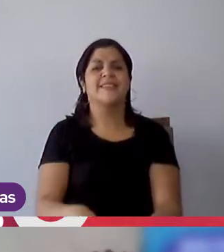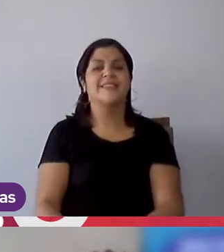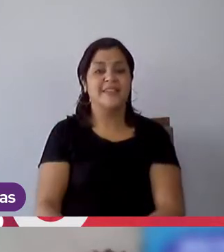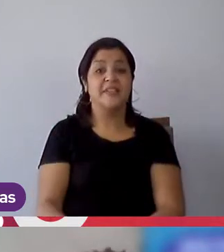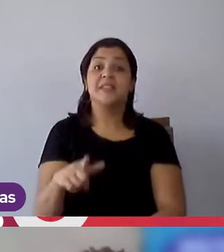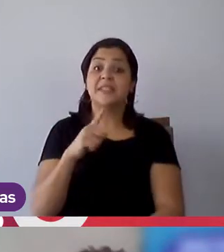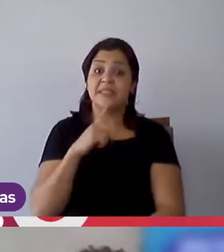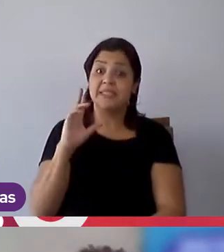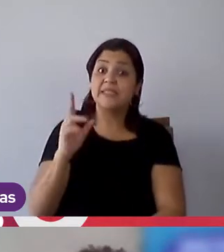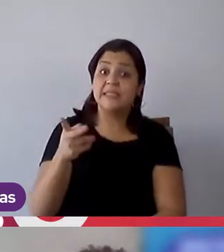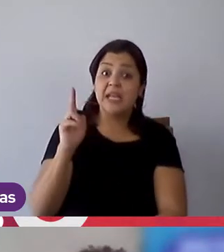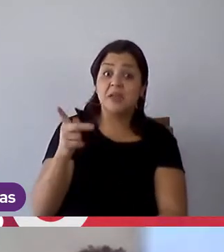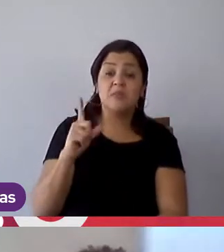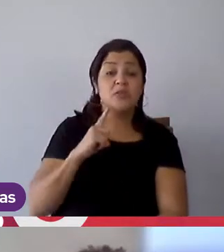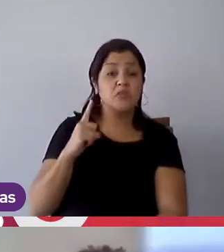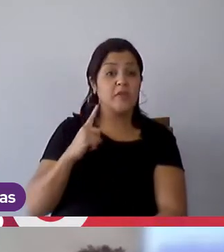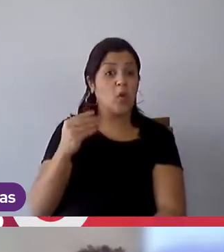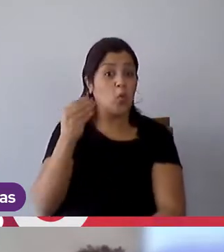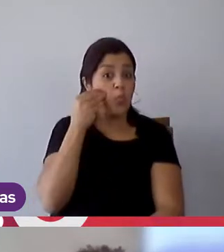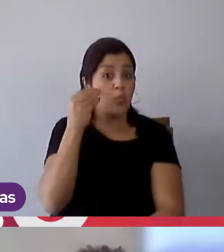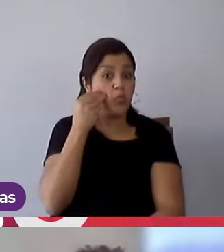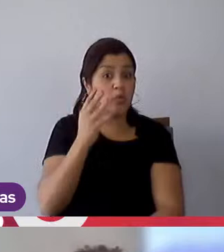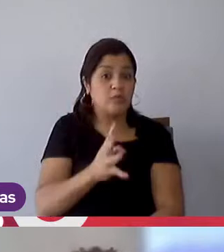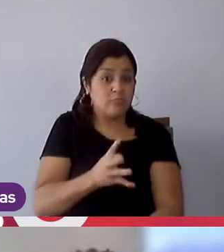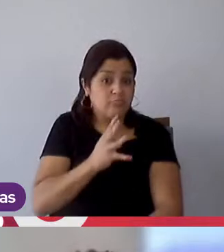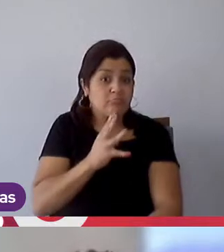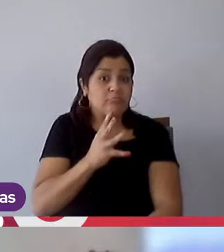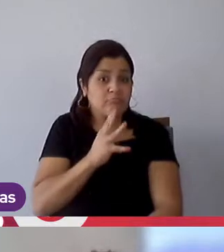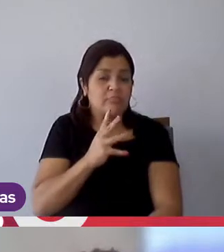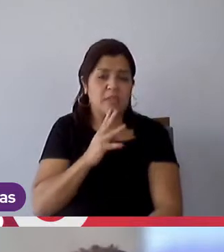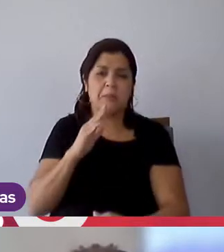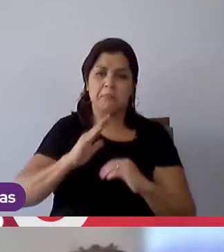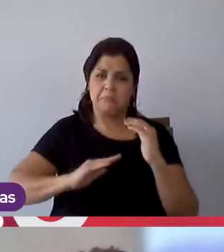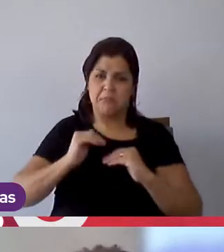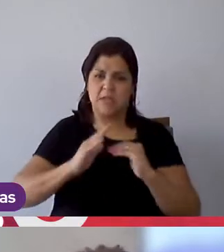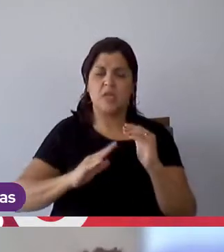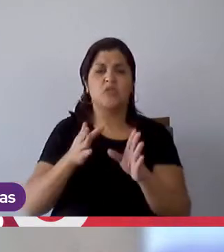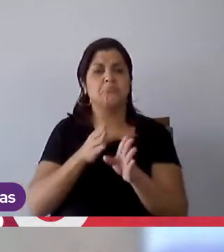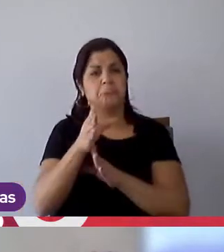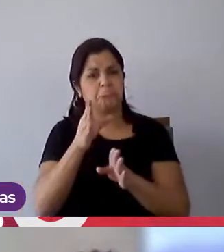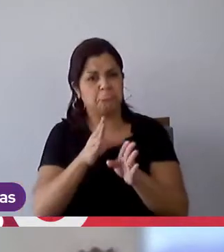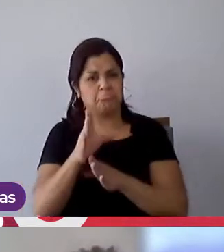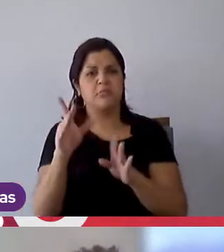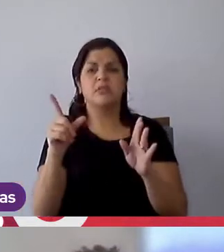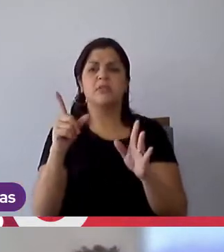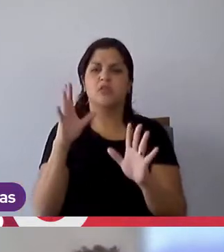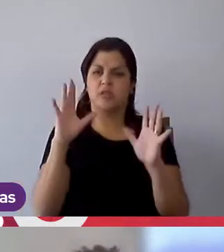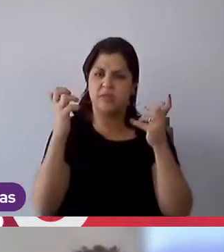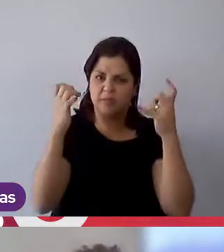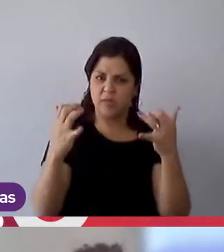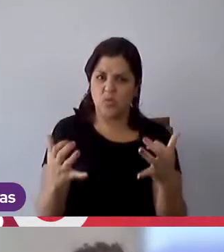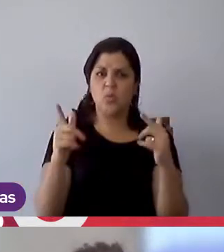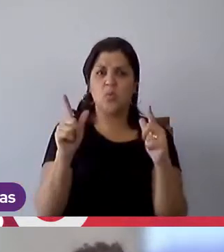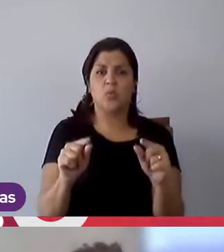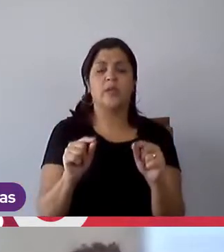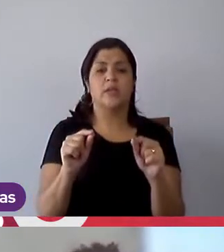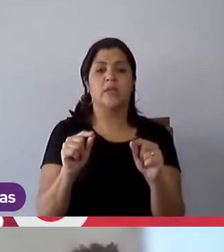sempre que tiver alguma oportunidade de conhecer, até mesmo na parte da mentoria que já foi falado aqui, que é um